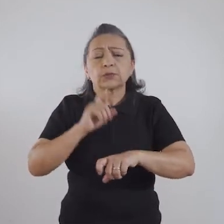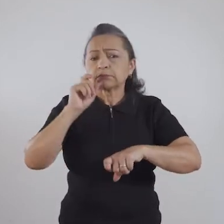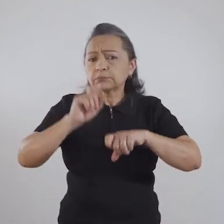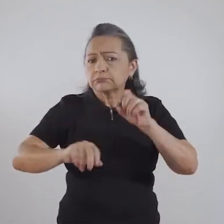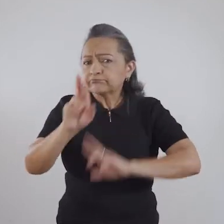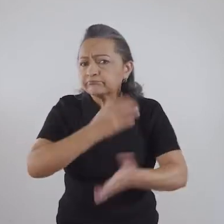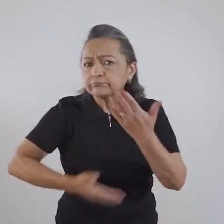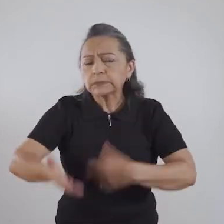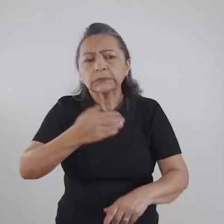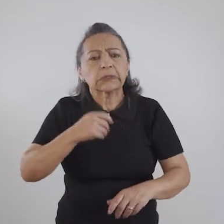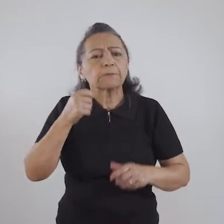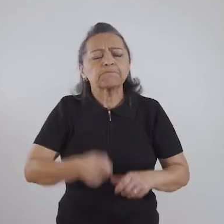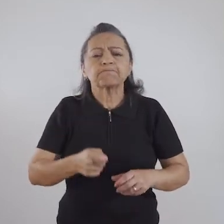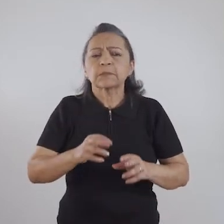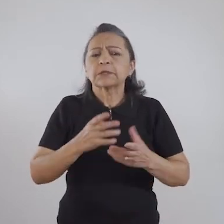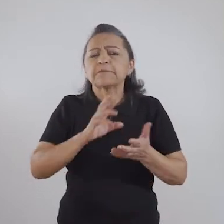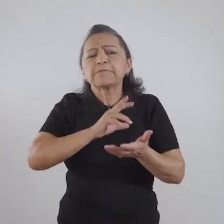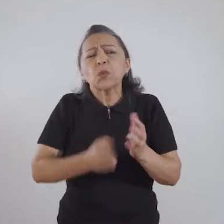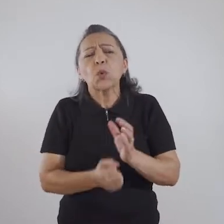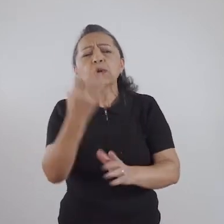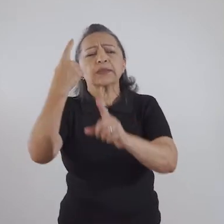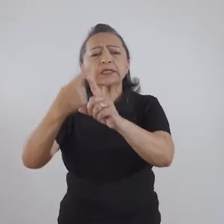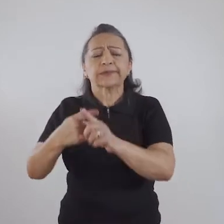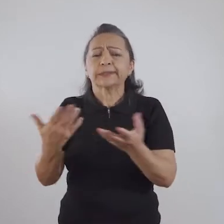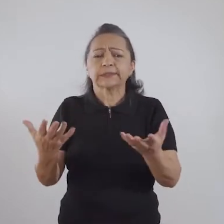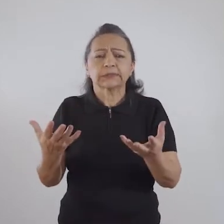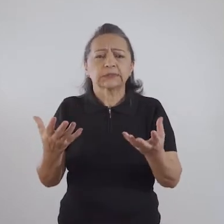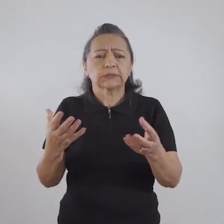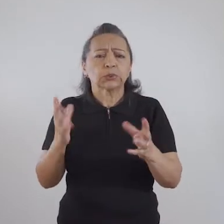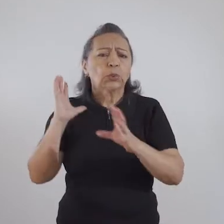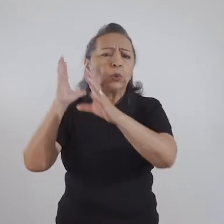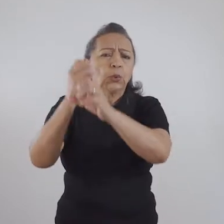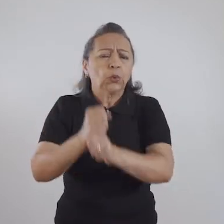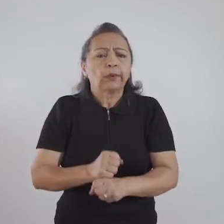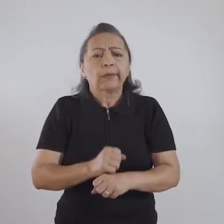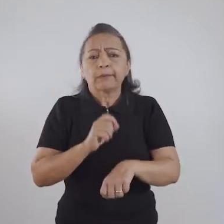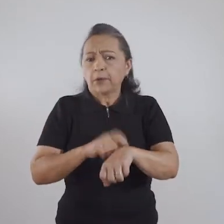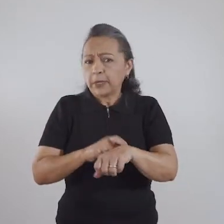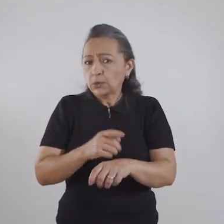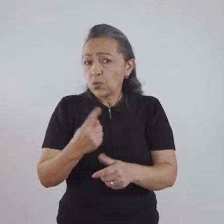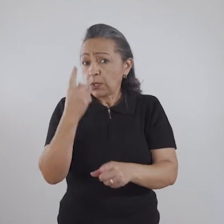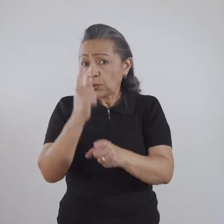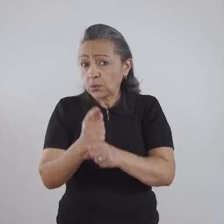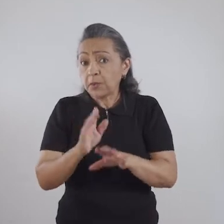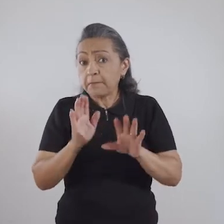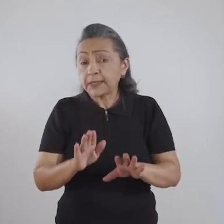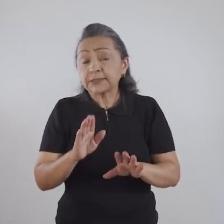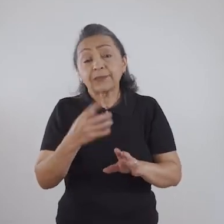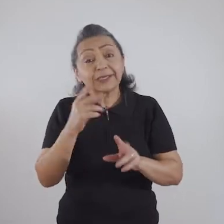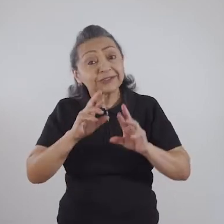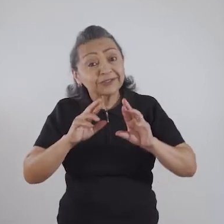sexual intensa, no sentido de várias vezes, enfim, durante um encontro.